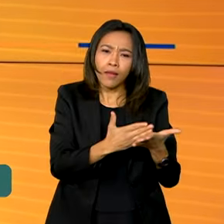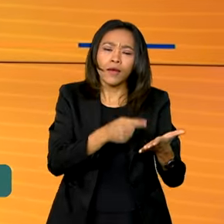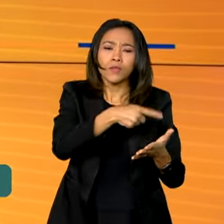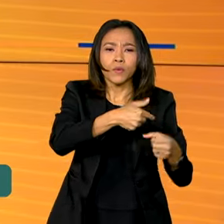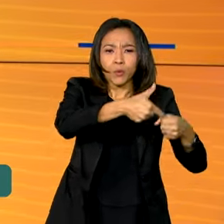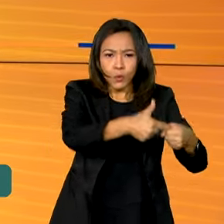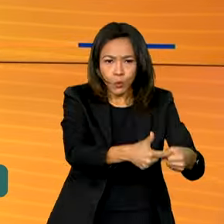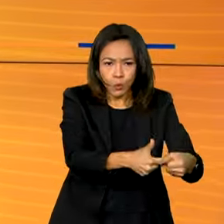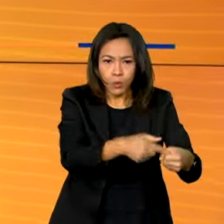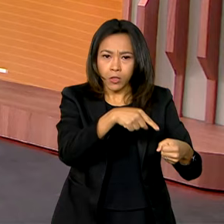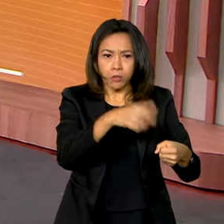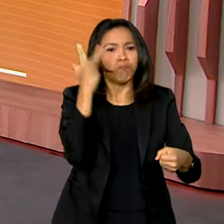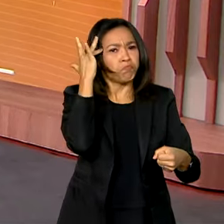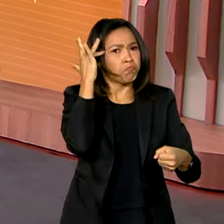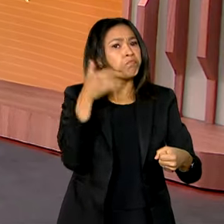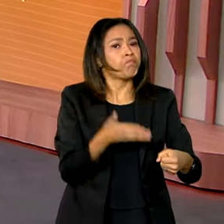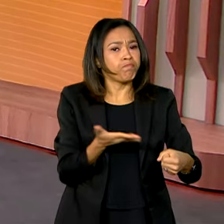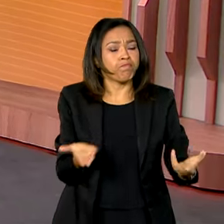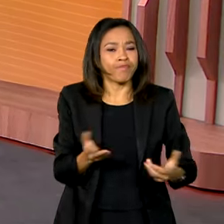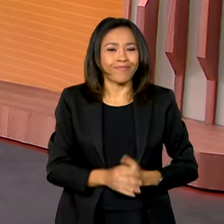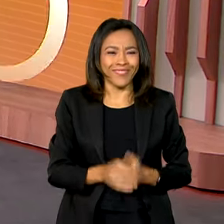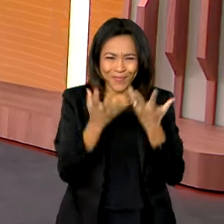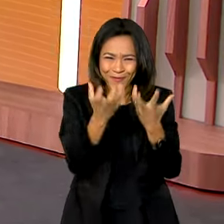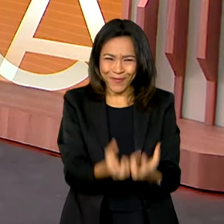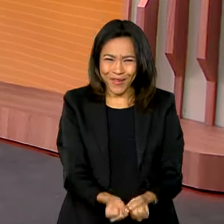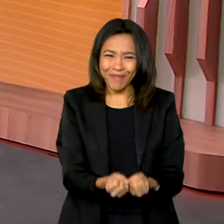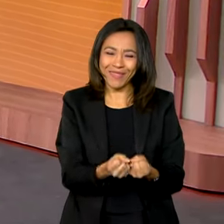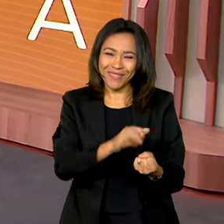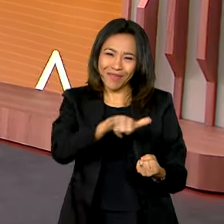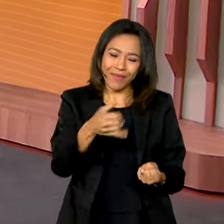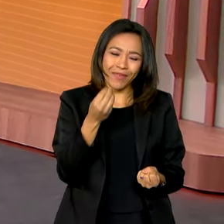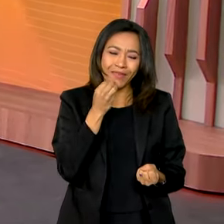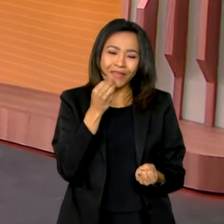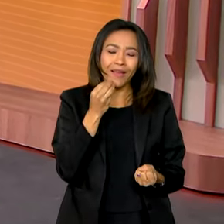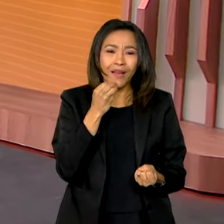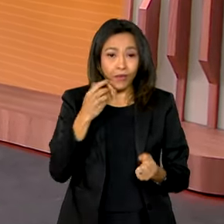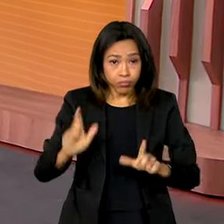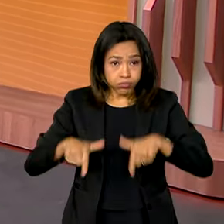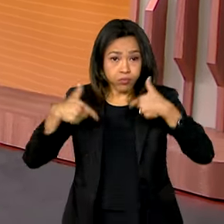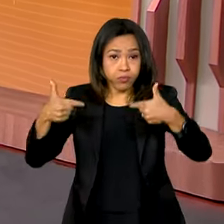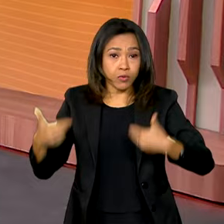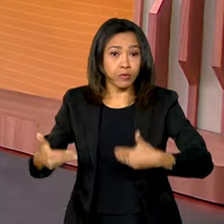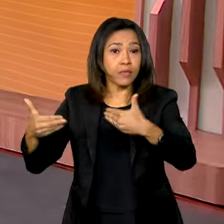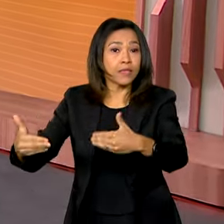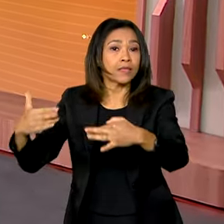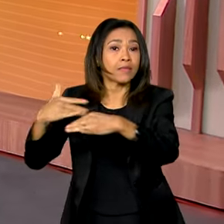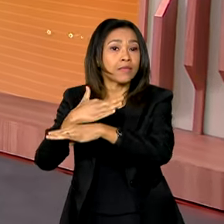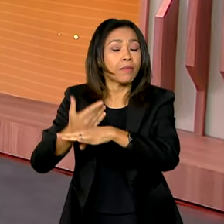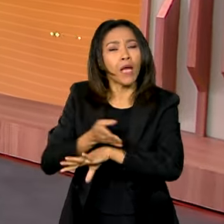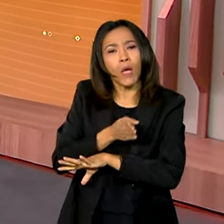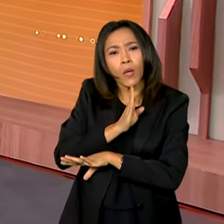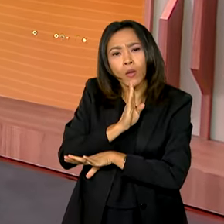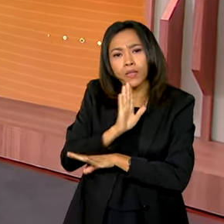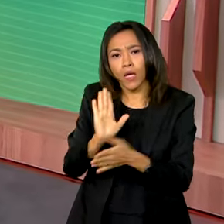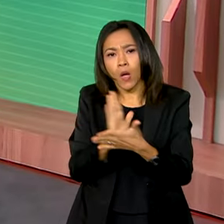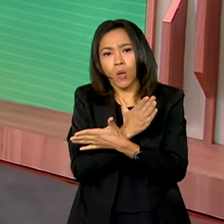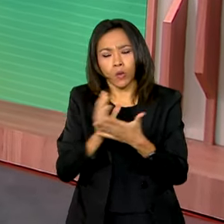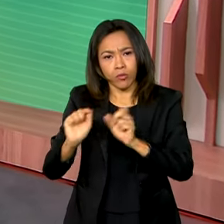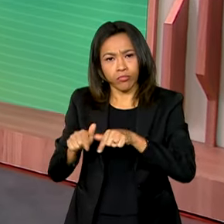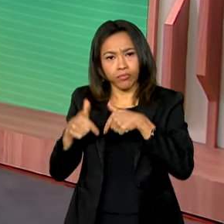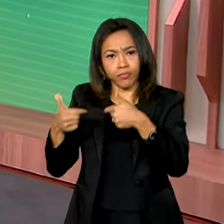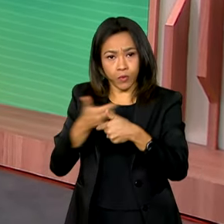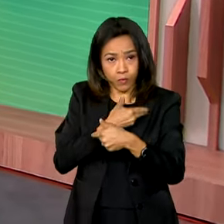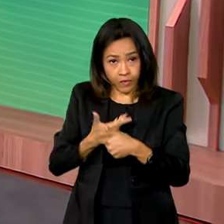última geração. Então, vamos aproveitar mais essa ação do Ministério das Cidades para conhecer algumas das ações do governo